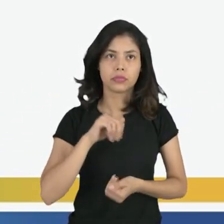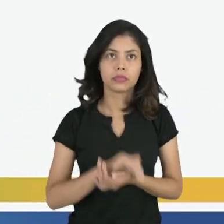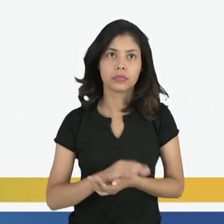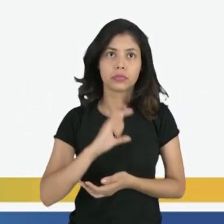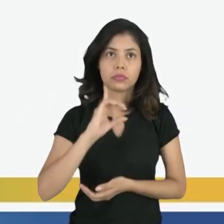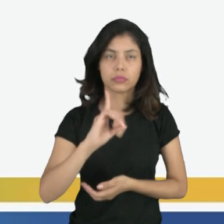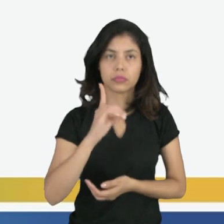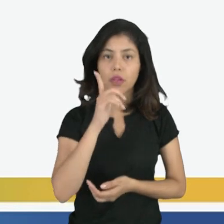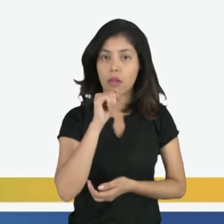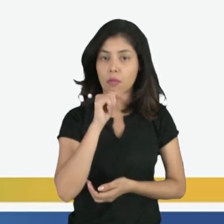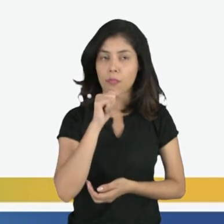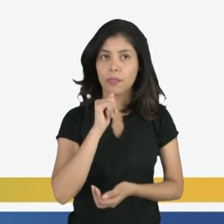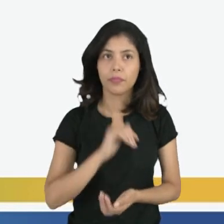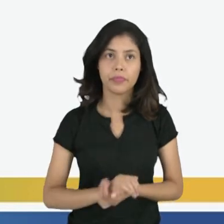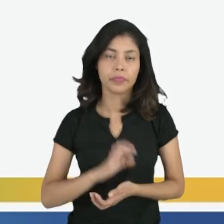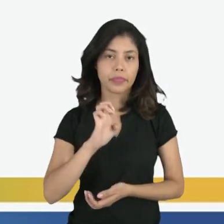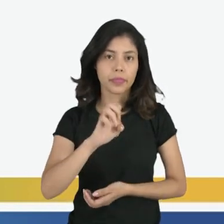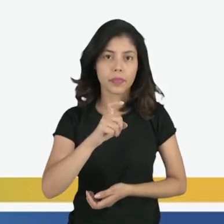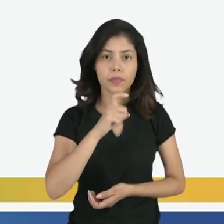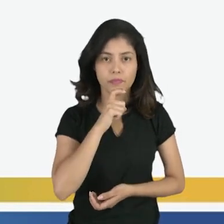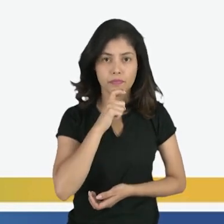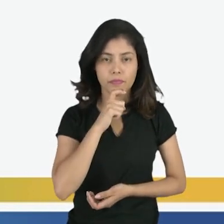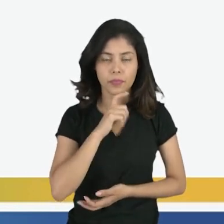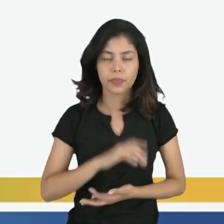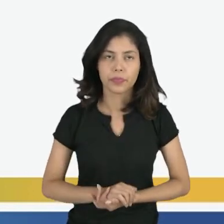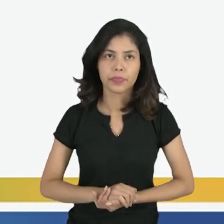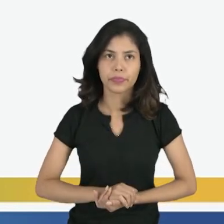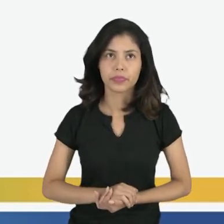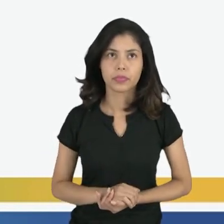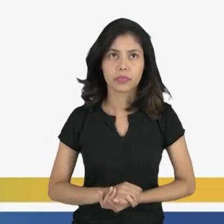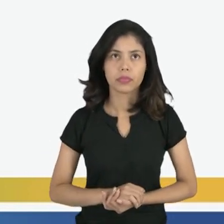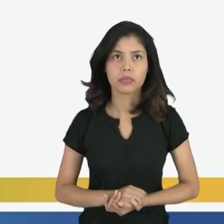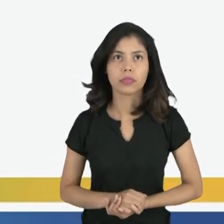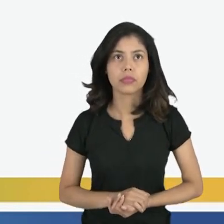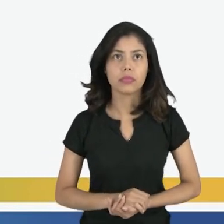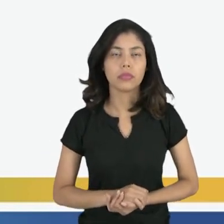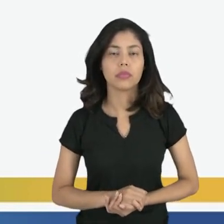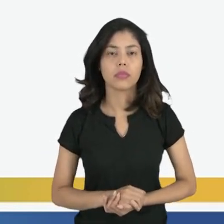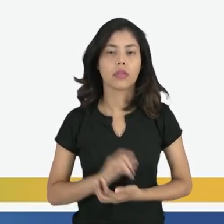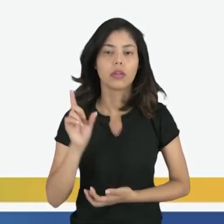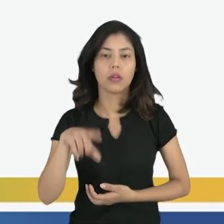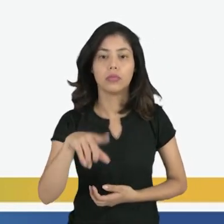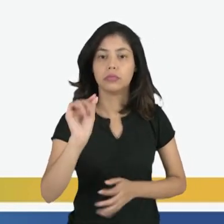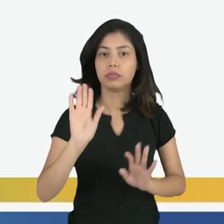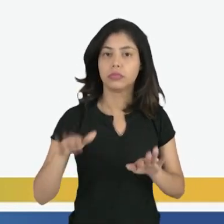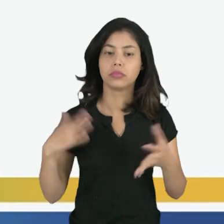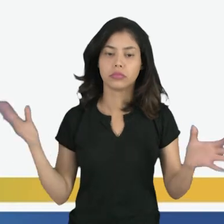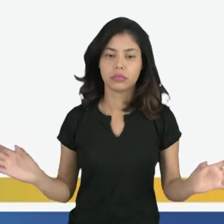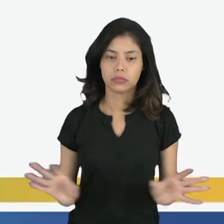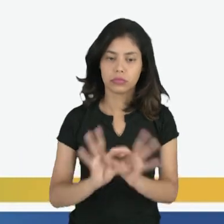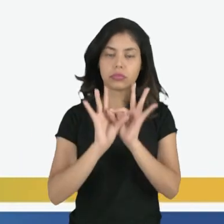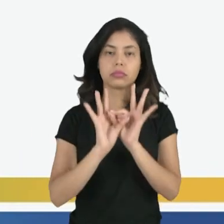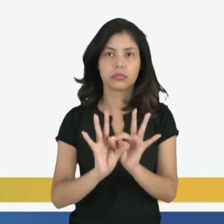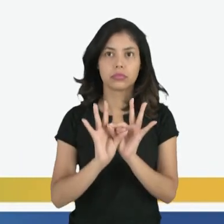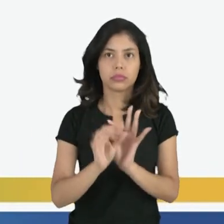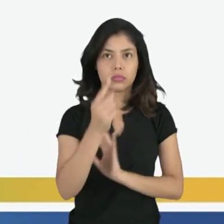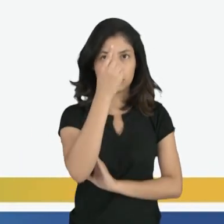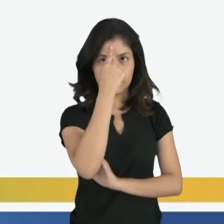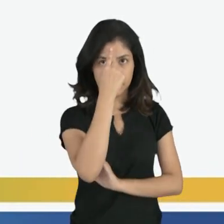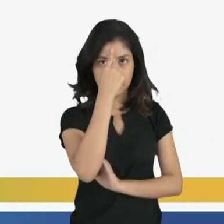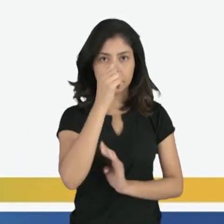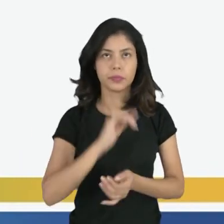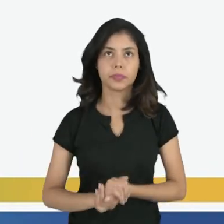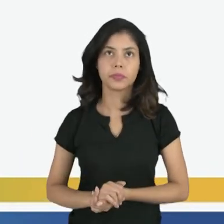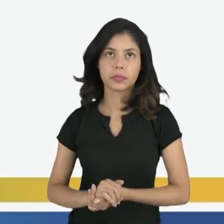terra, D, água, E, gelo. Qual dessas alternativas está ligado ao pensamento